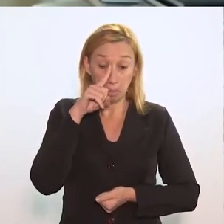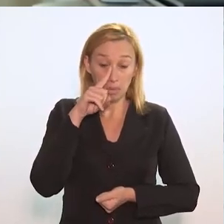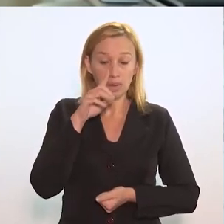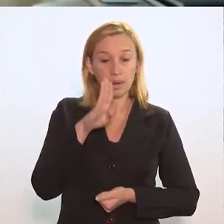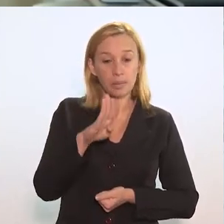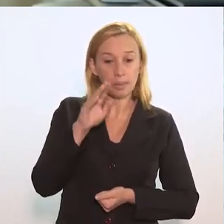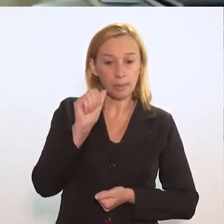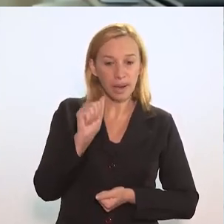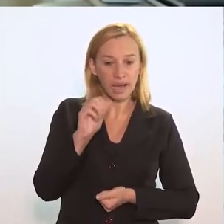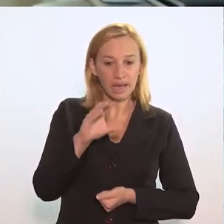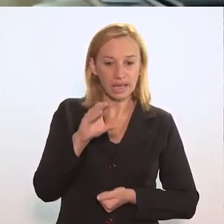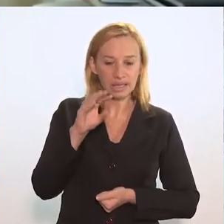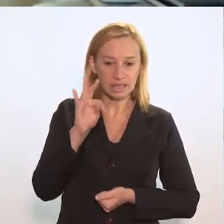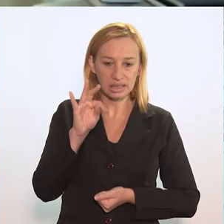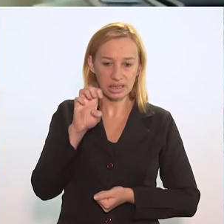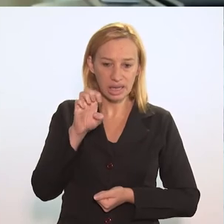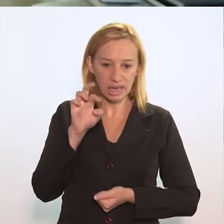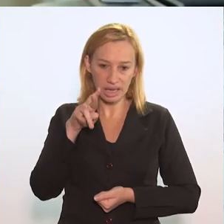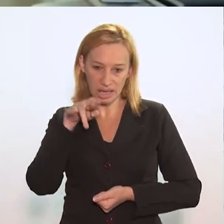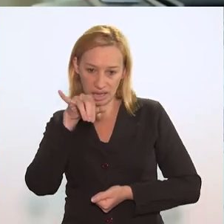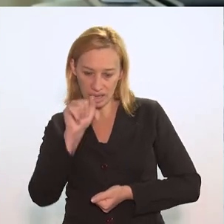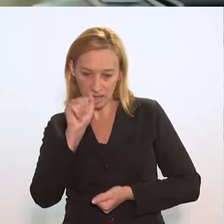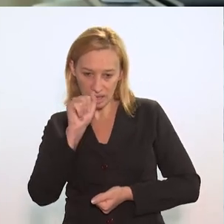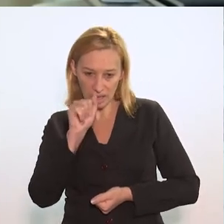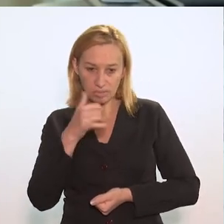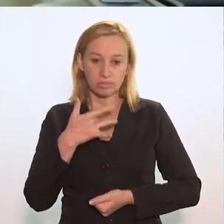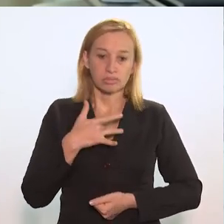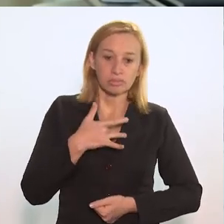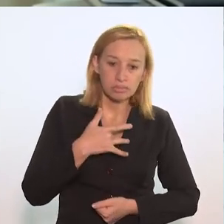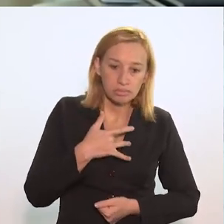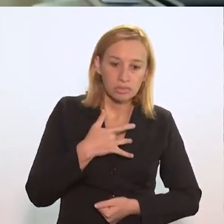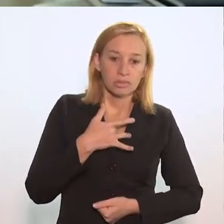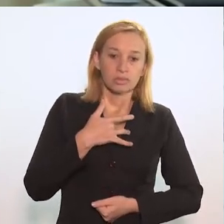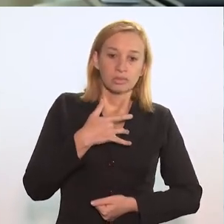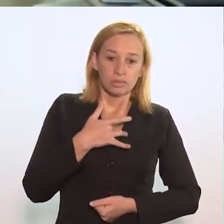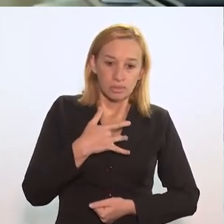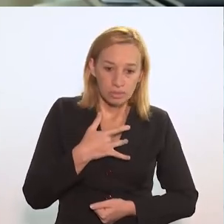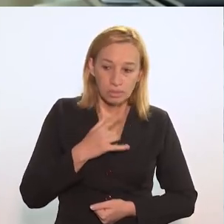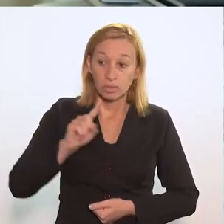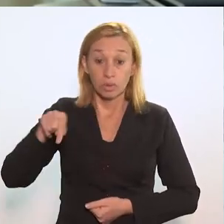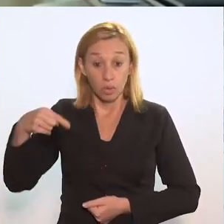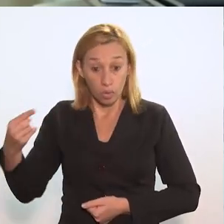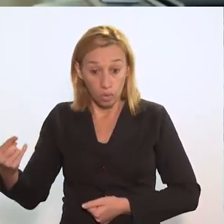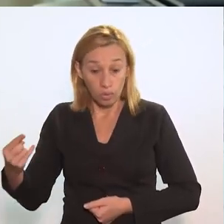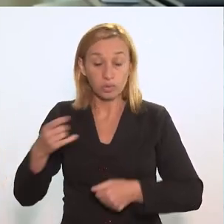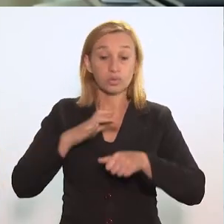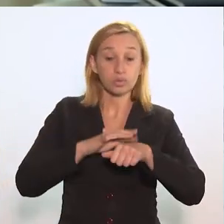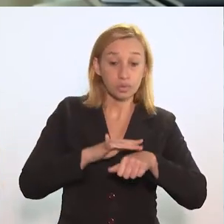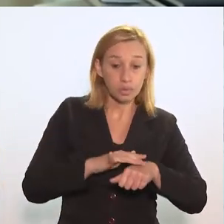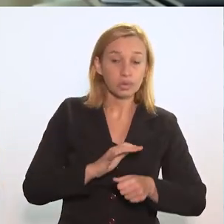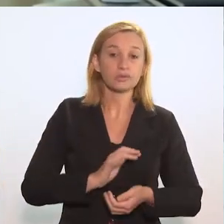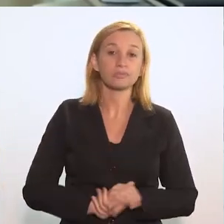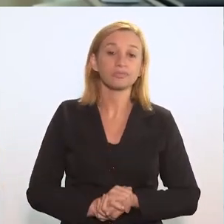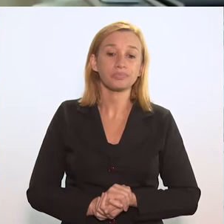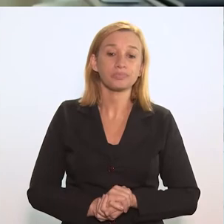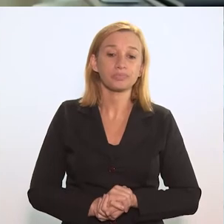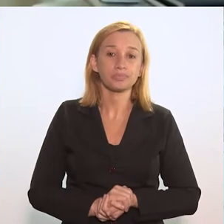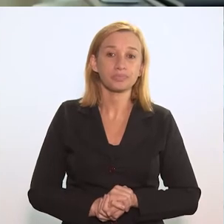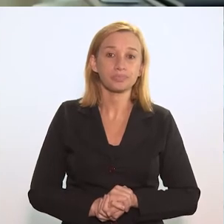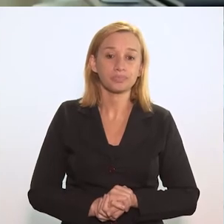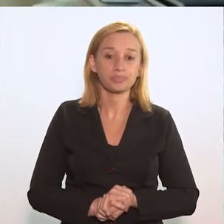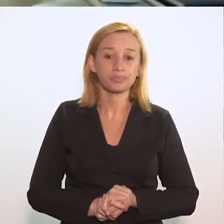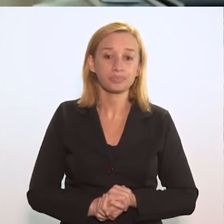E o maior perigo das bactérias resistentes, não só para a tuberculose, como para os outros agravos,